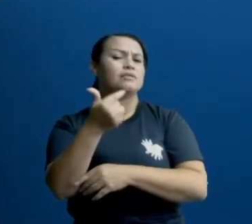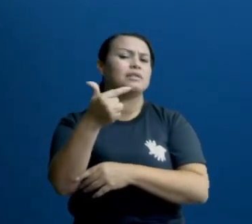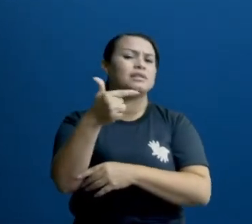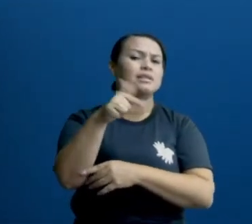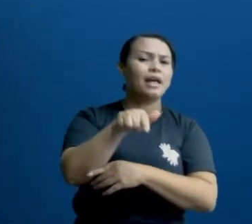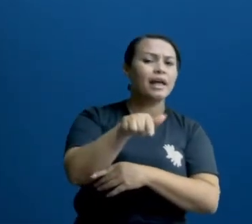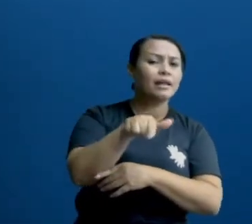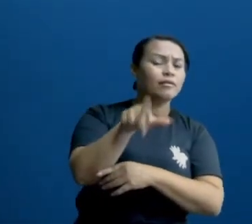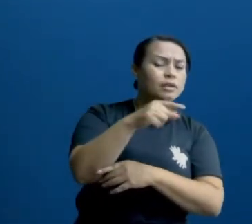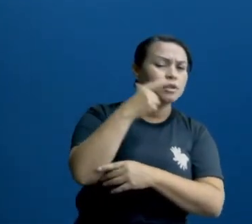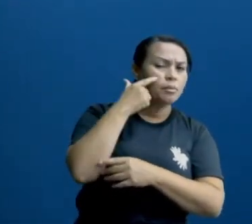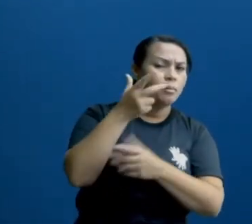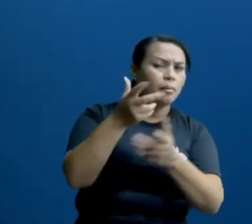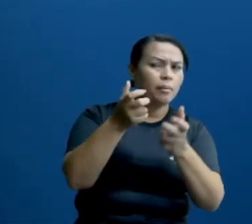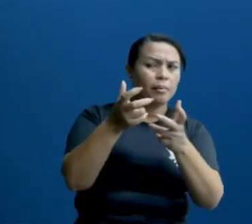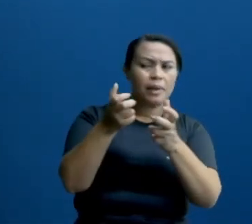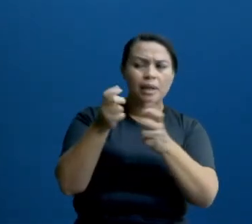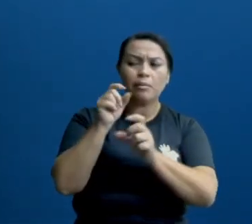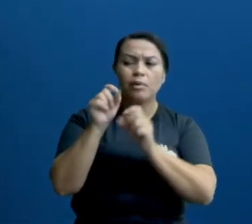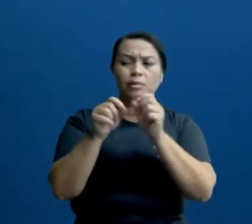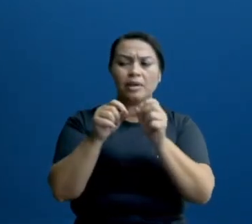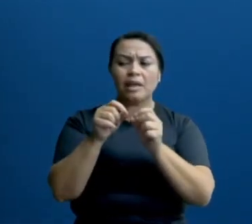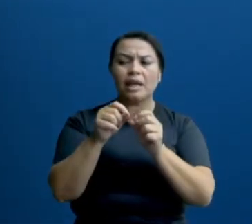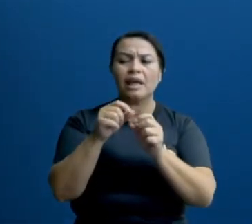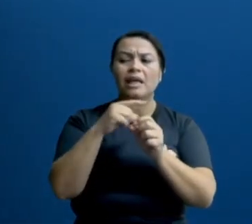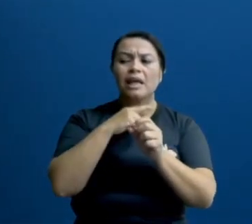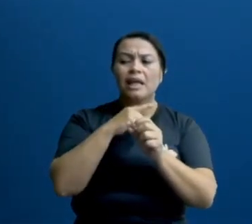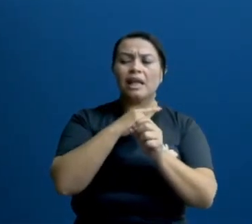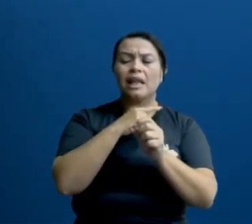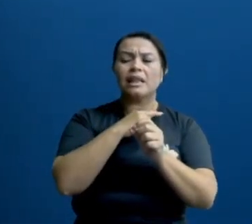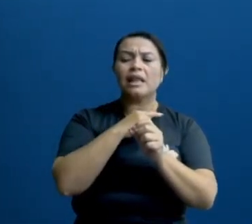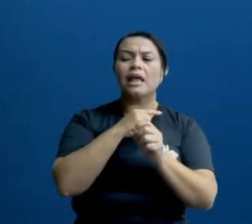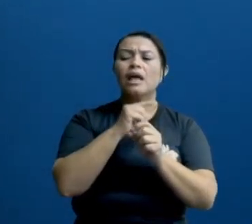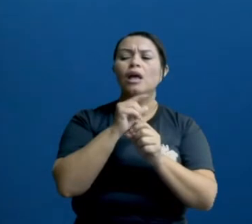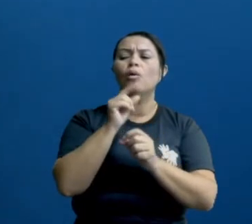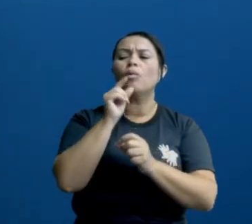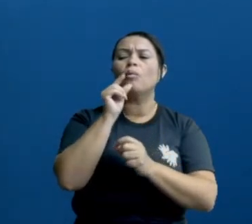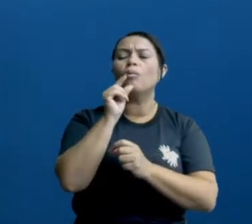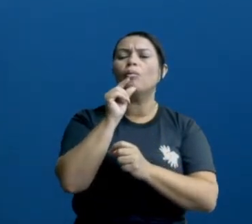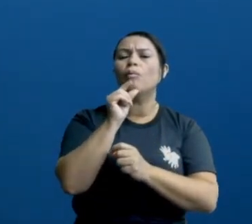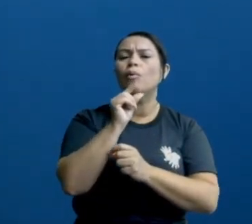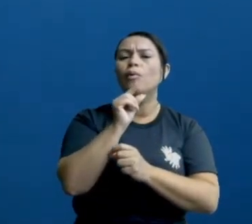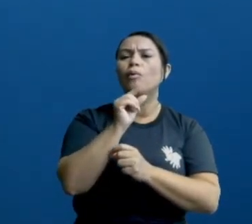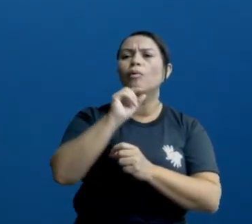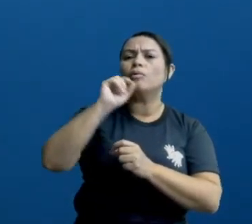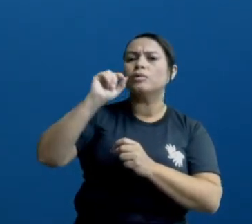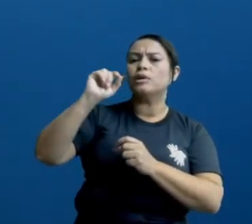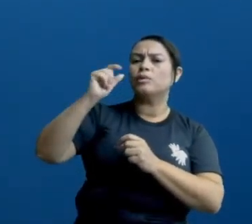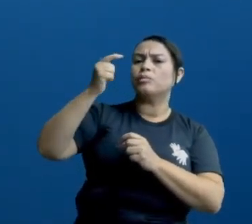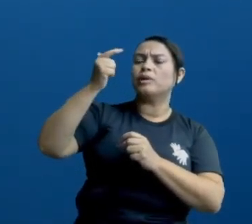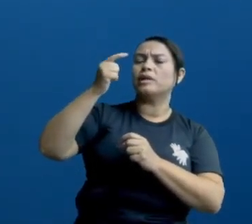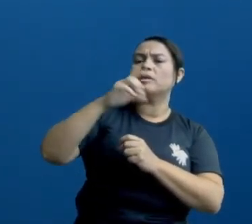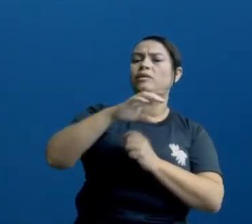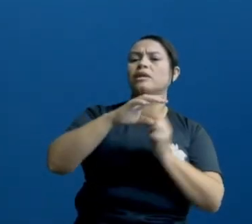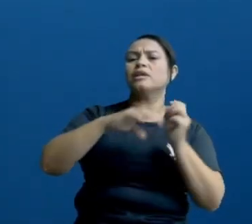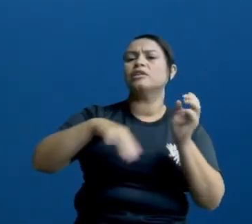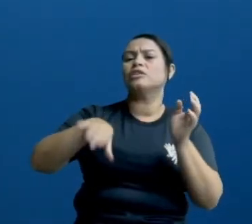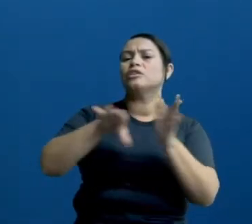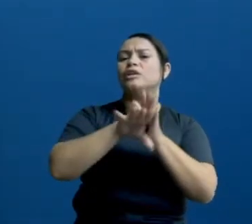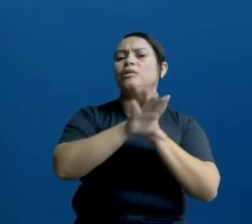27. E vocês já estão percebendo, ó, que ela está ficando com um pouco de iluminação. Até que chega o dia 29,